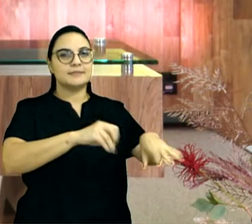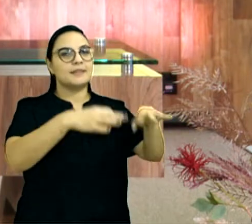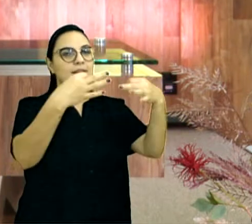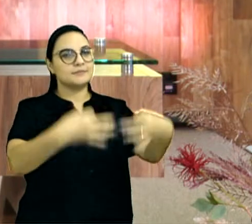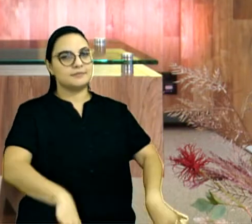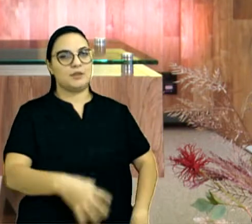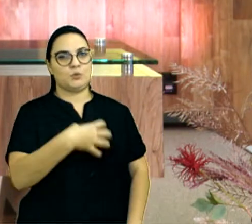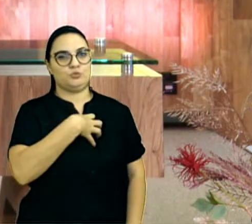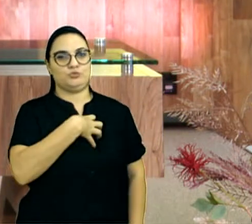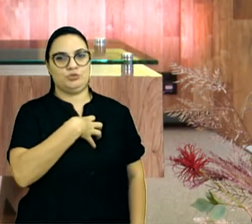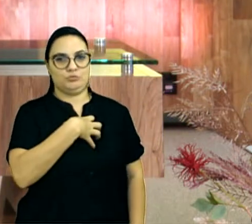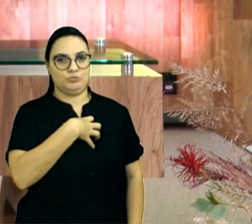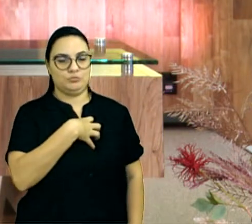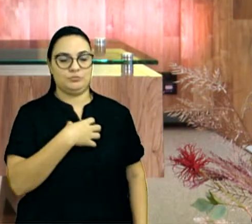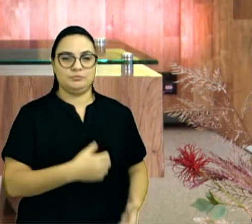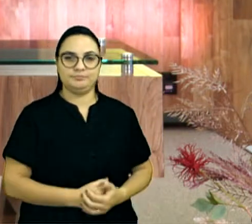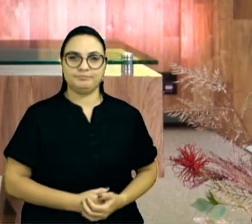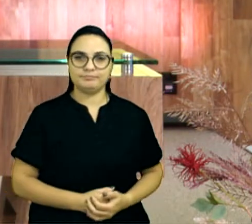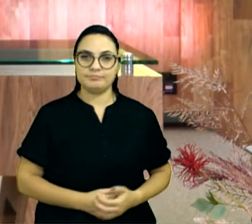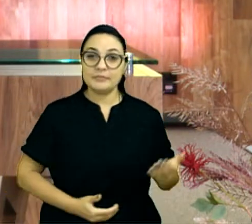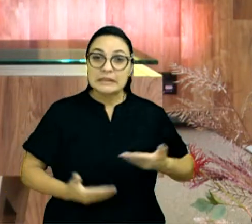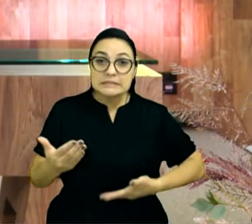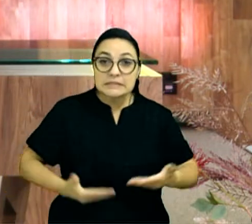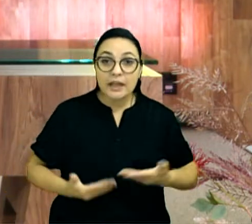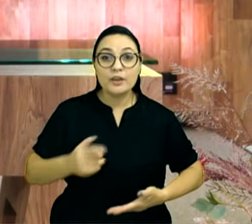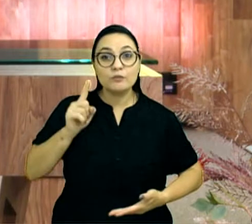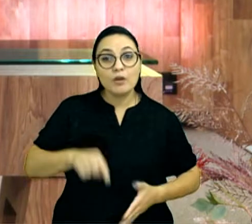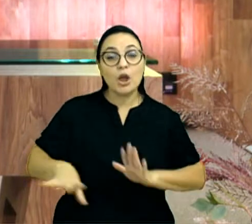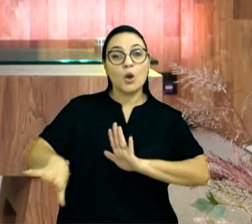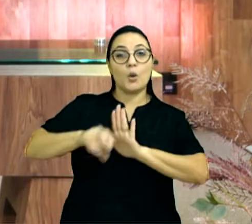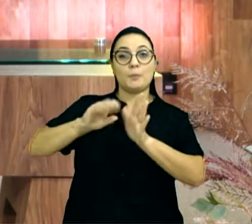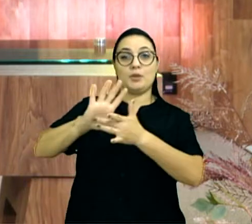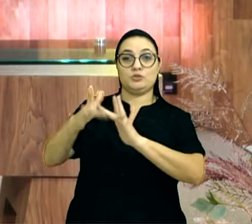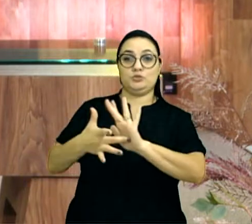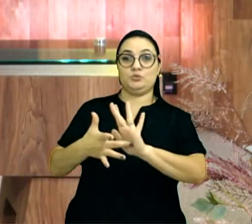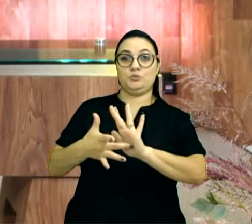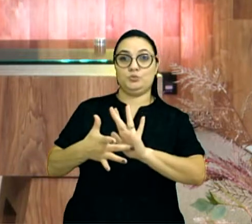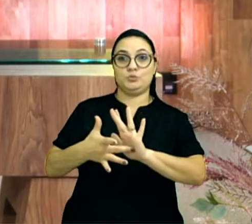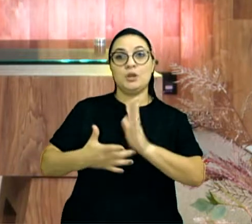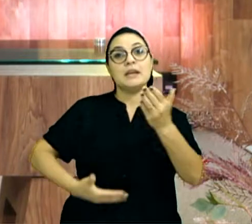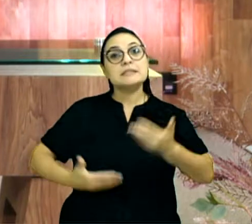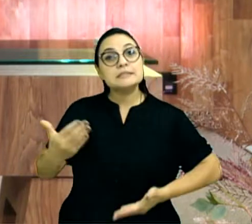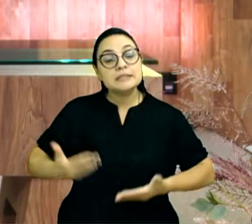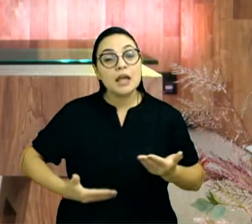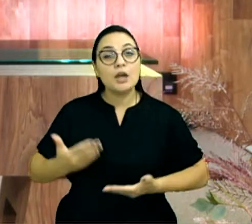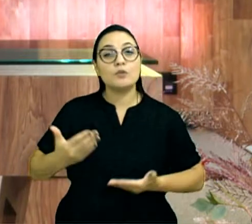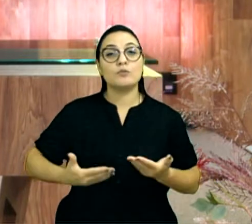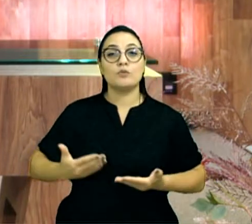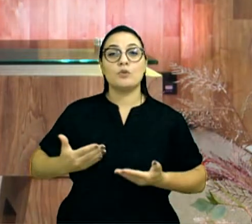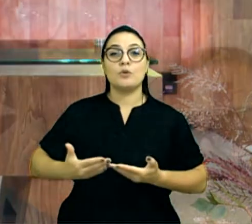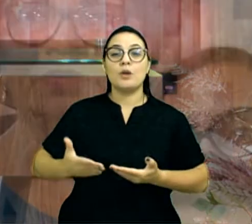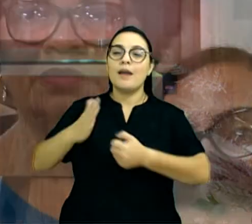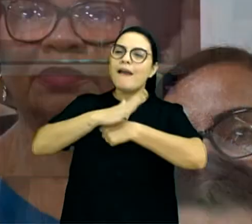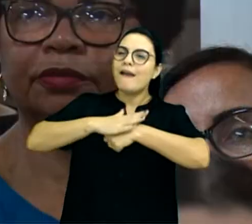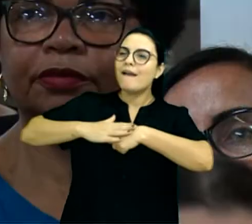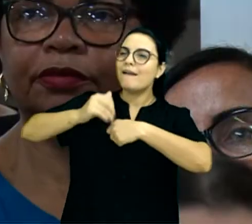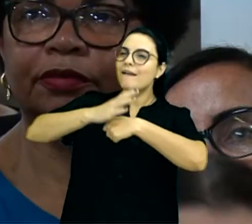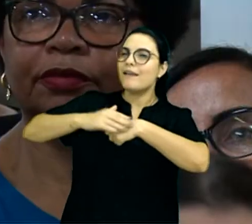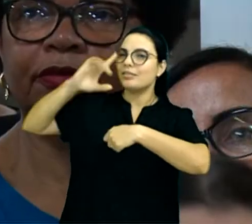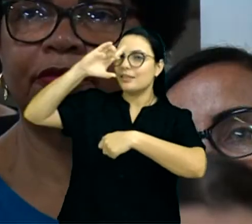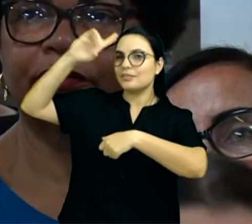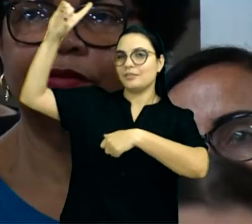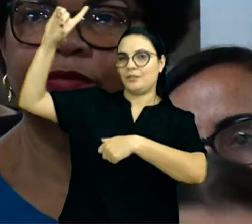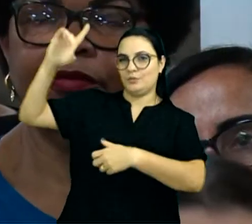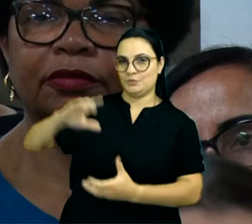ser servo, é ser imitador do Senhor, ser servo, é agradar o Pai, ser